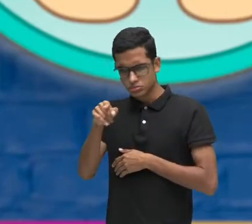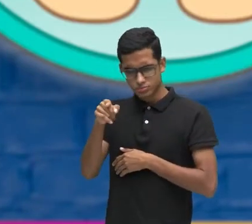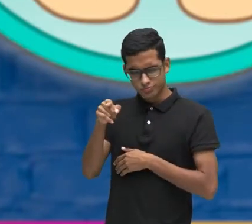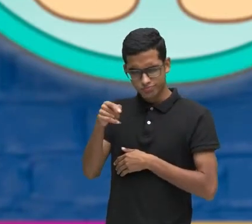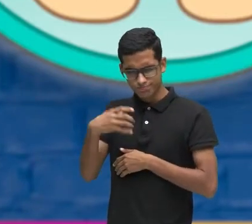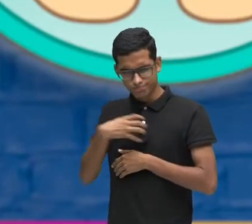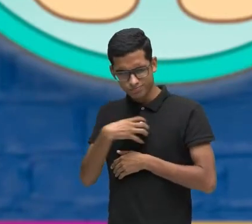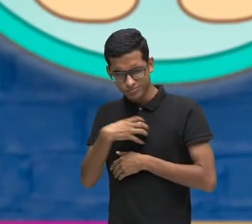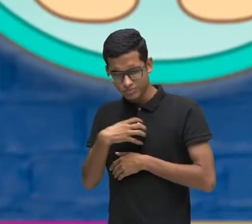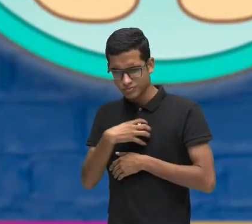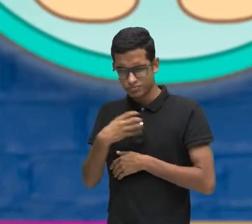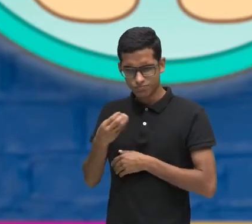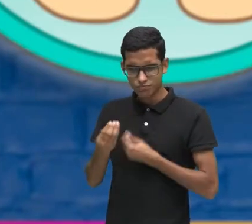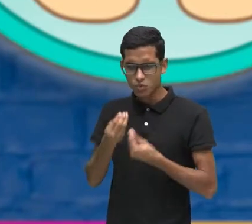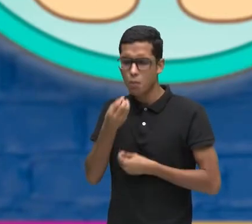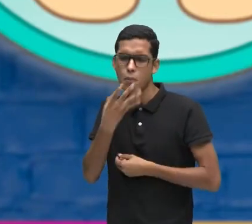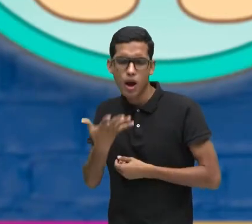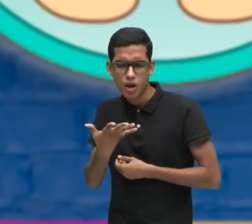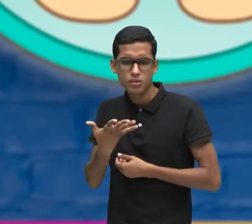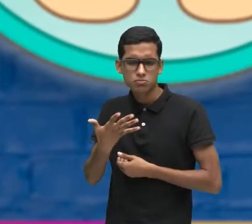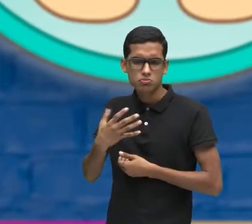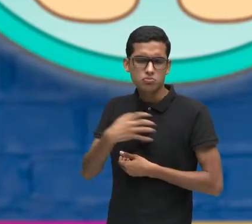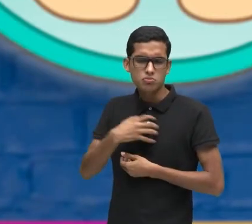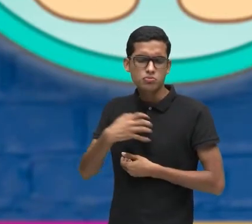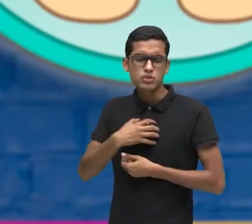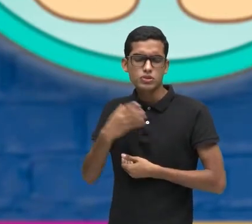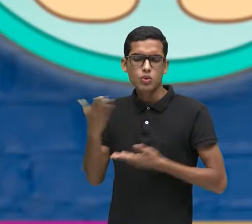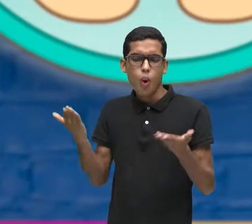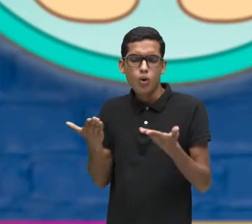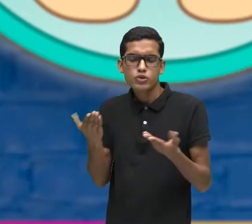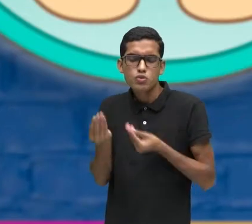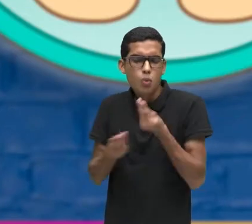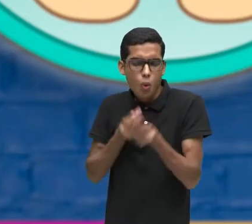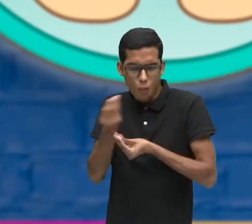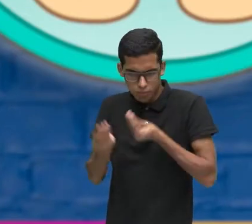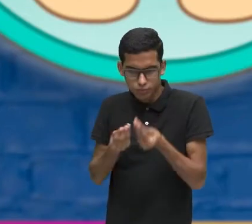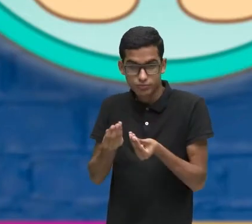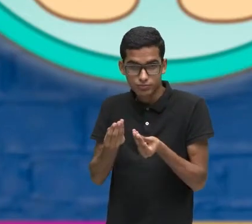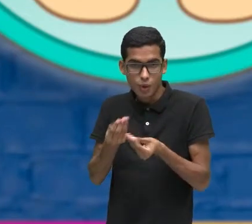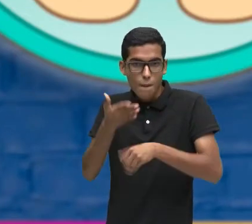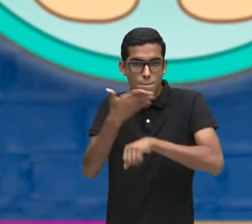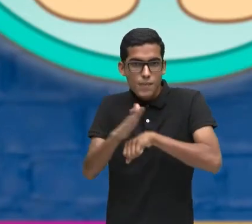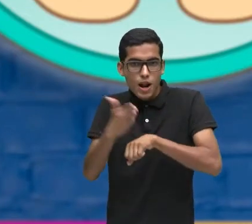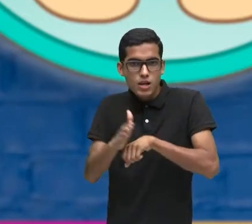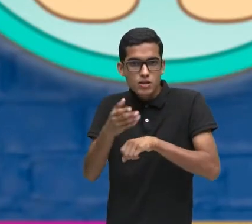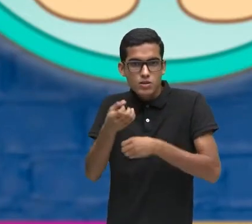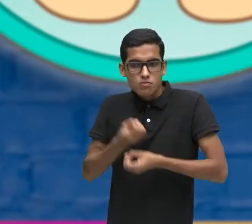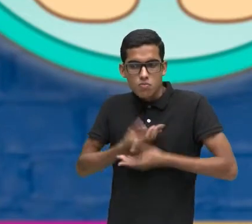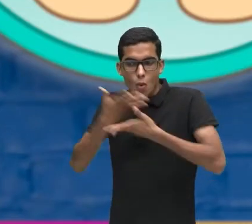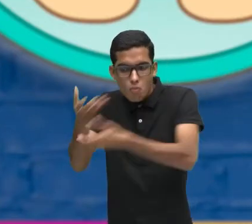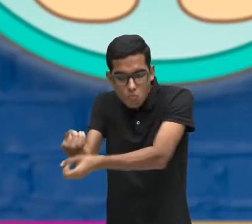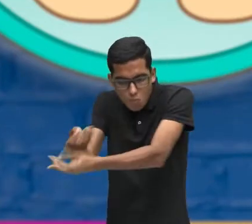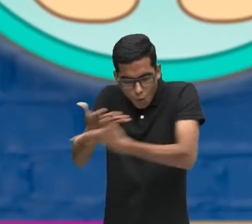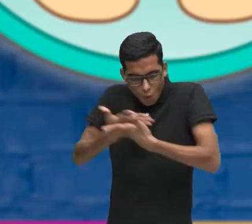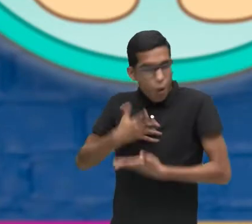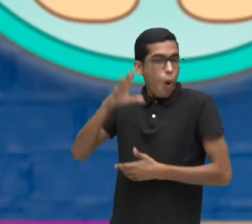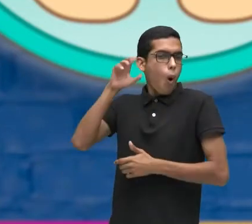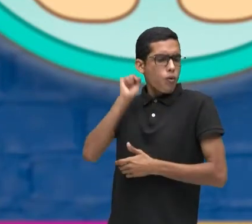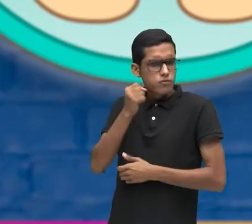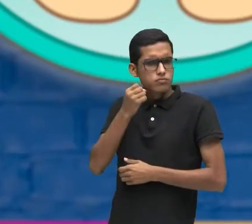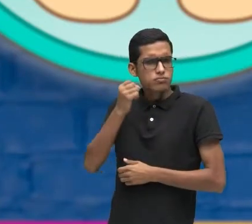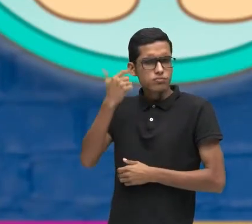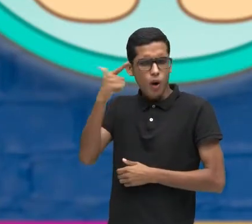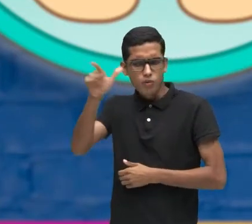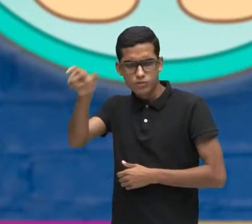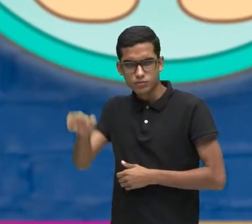pessoa Como ela se sente Como você está Pratique A escuta Ativa Essa escuta Ativa Ela